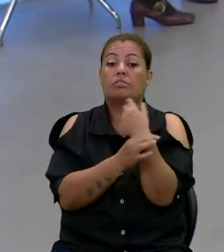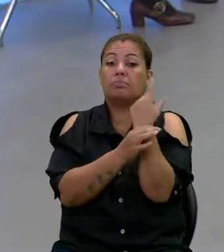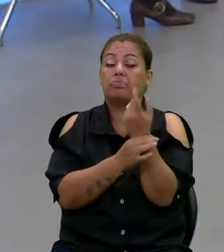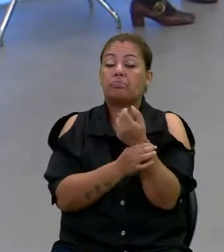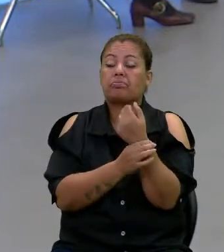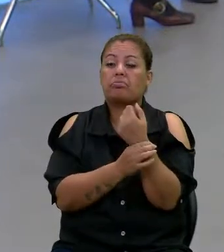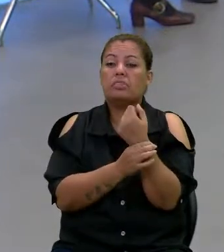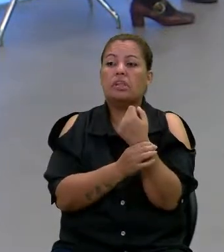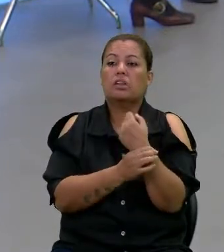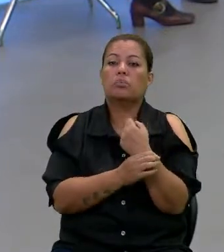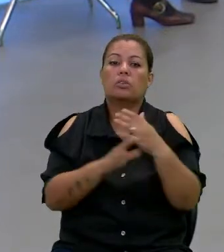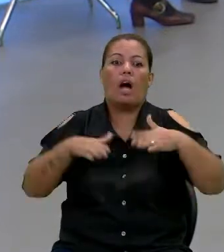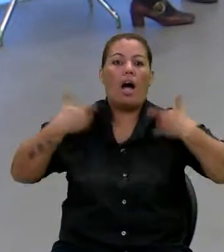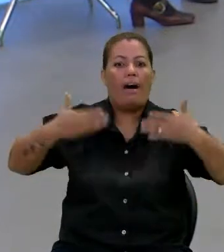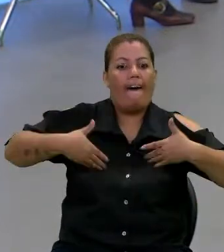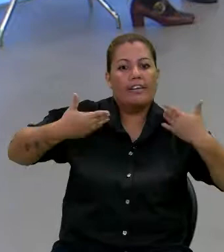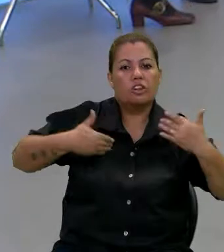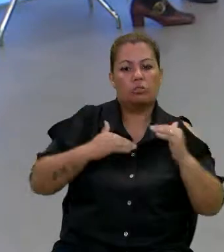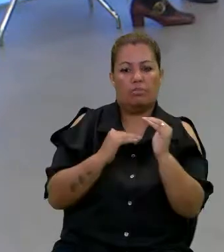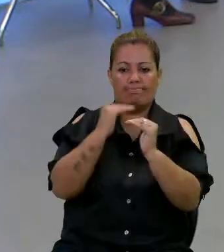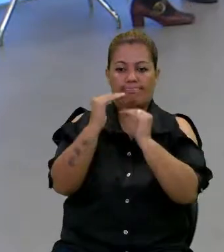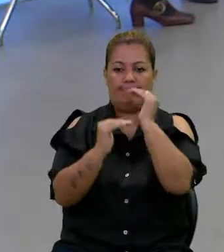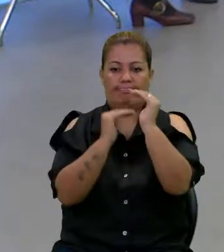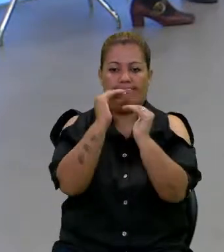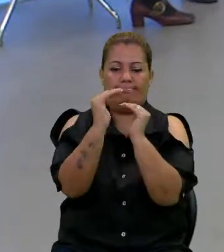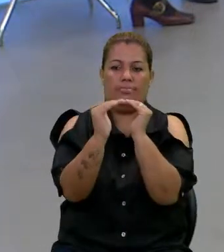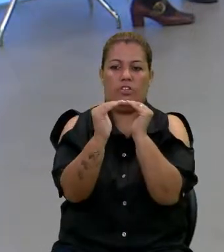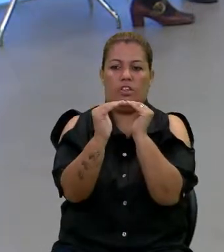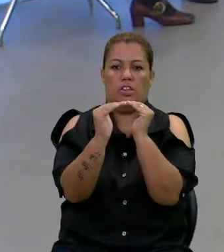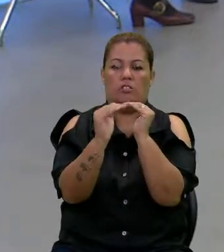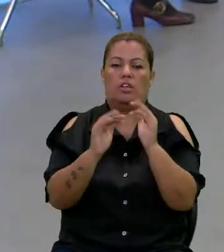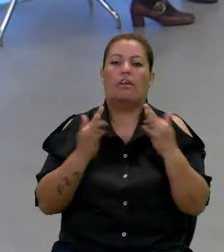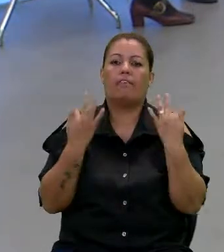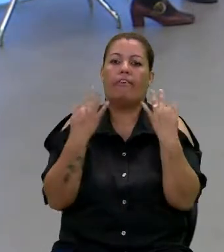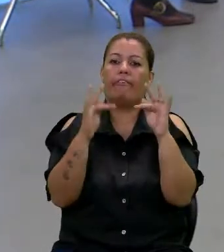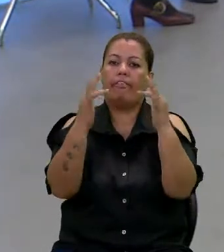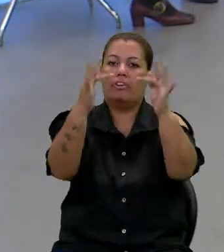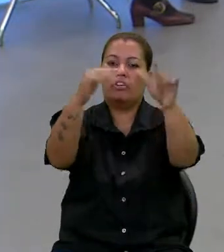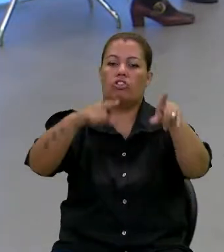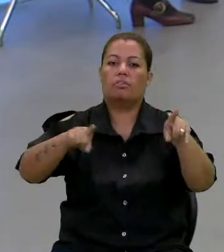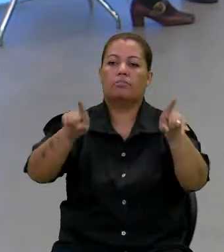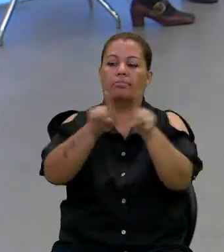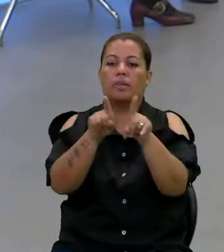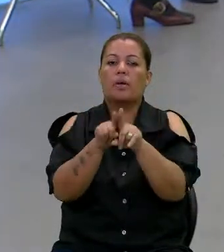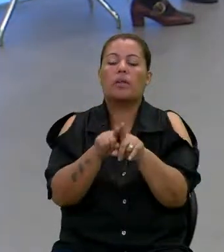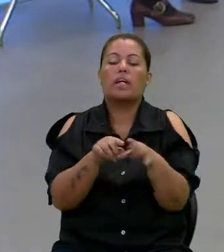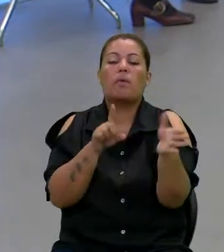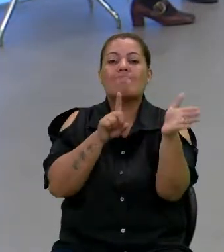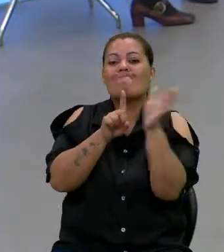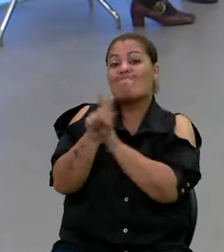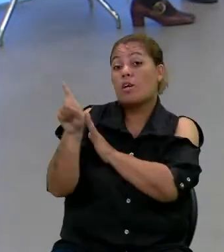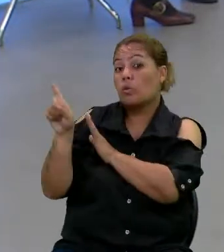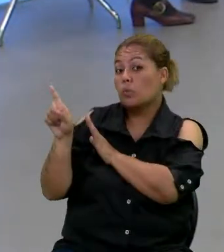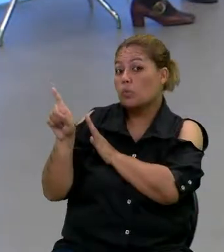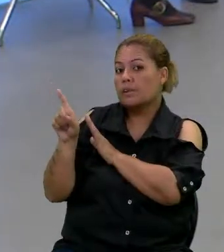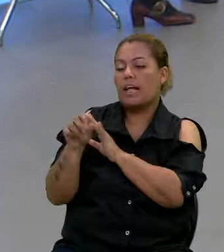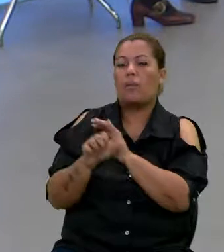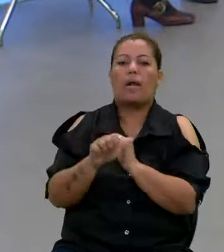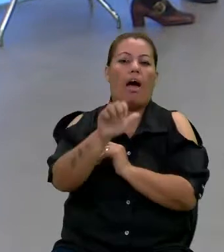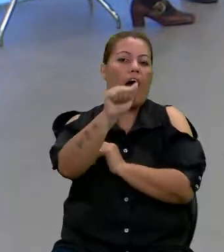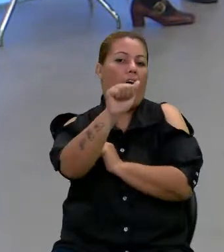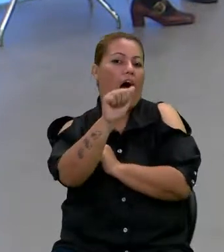possam estimular o seu desenvolvimento. Certo. tecnologia também. Claro. Mas eu queria perguntar para a Fabiane,